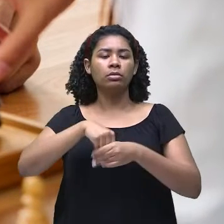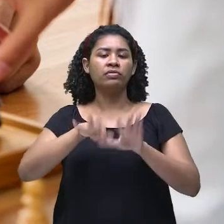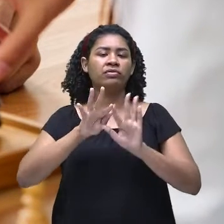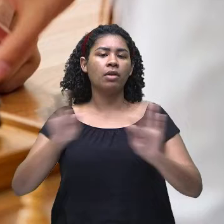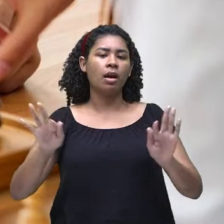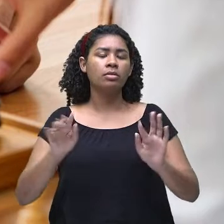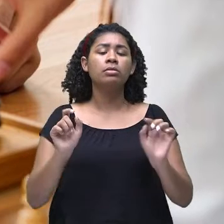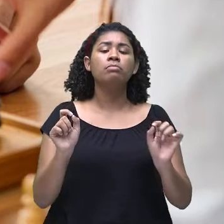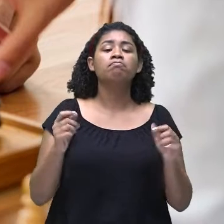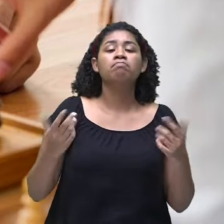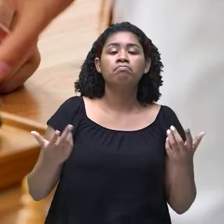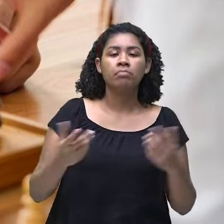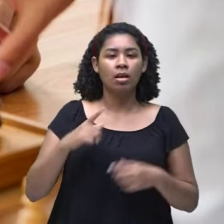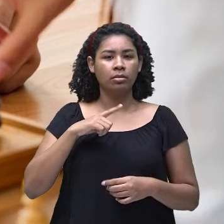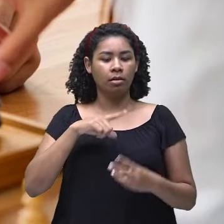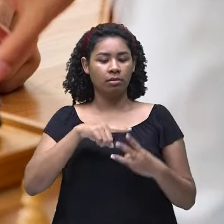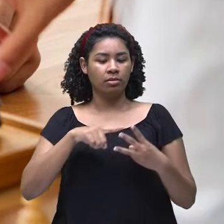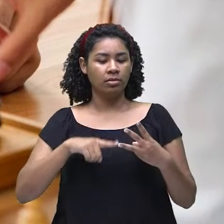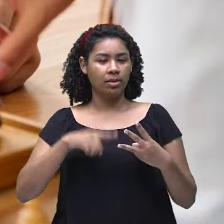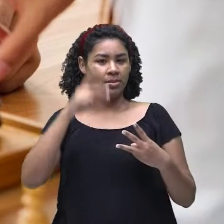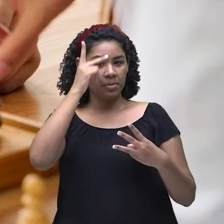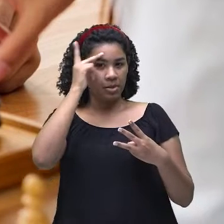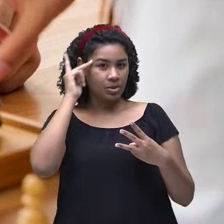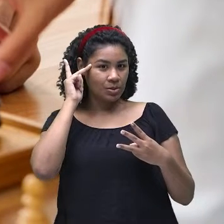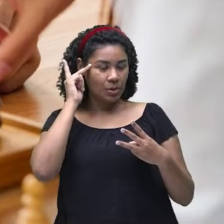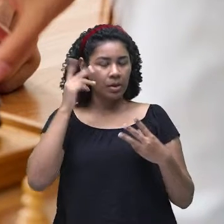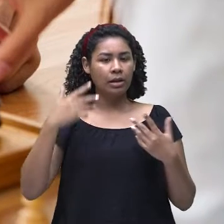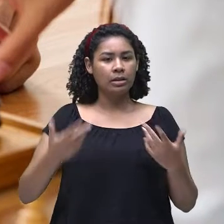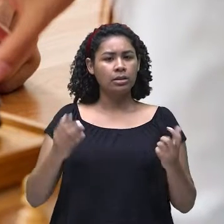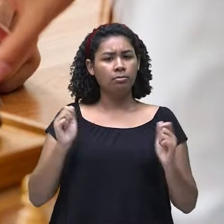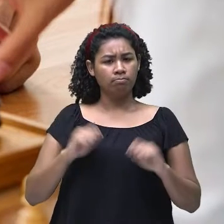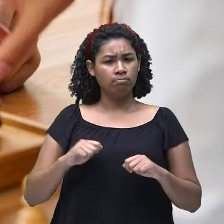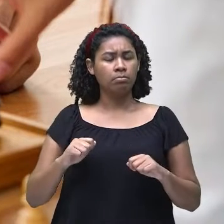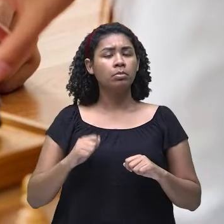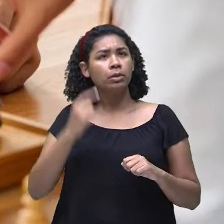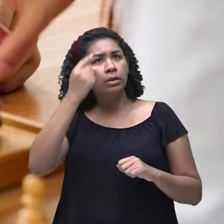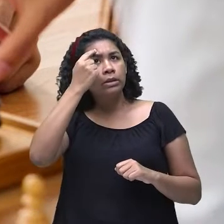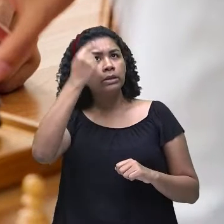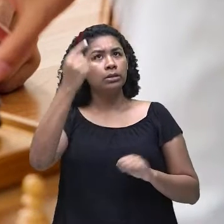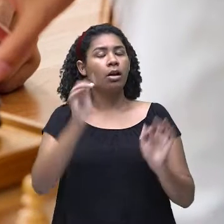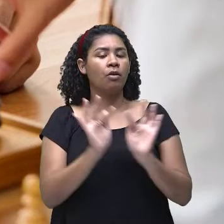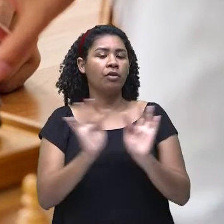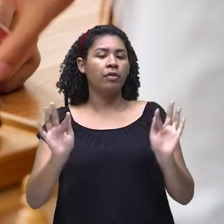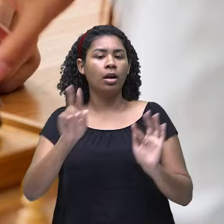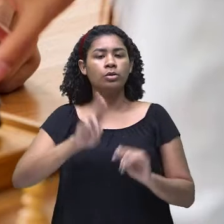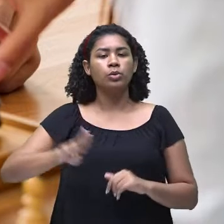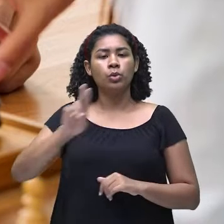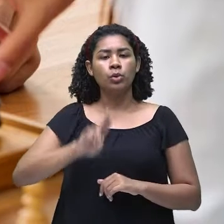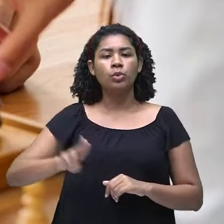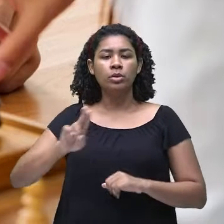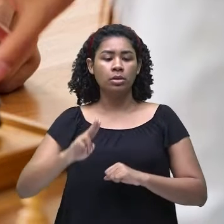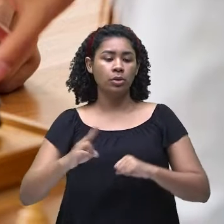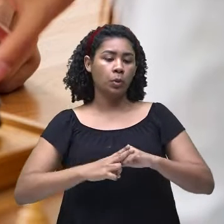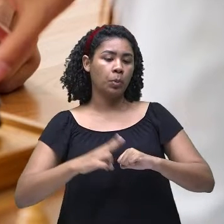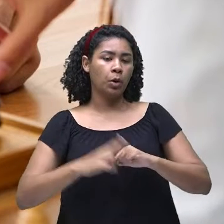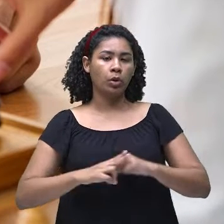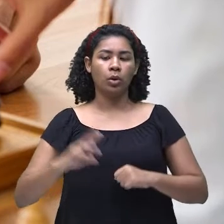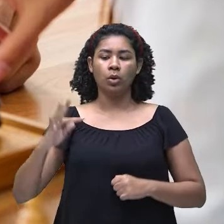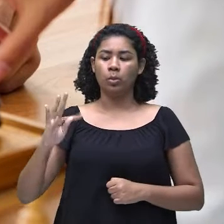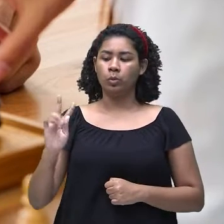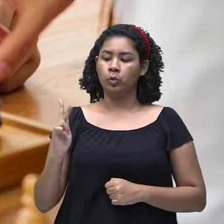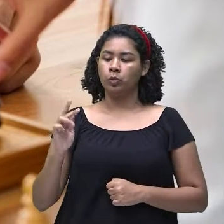temos aí três pessoas. Então, eu poderia formar uma frase usando o pronome they,